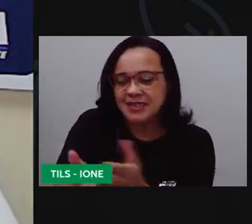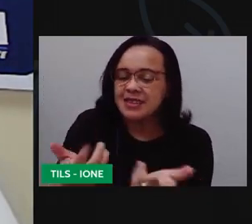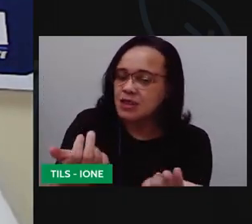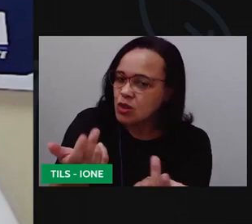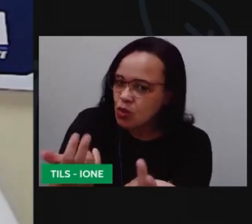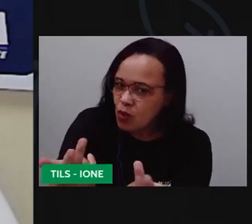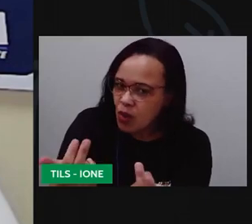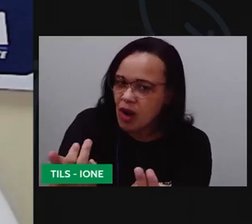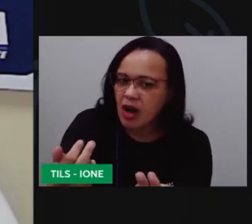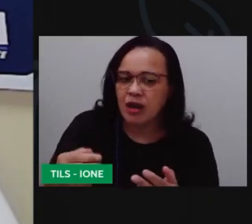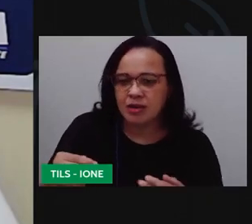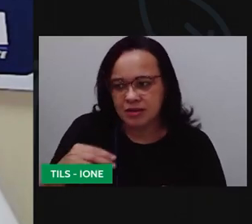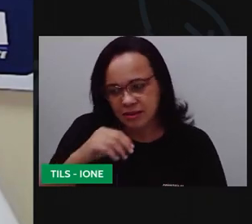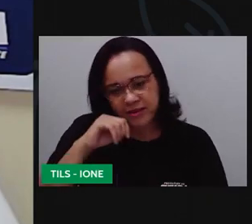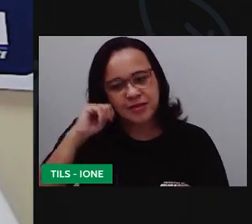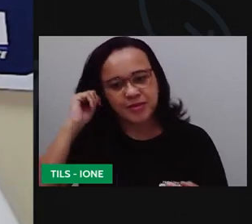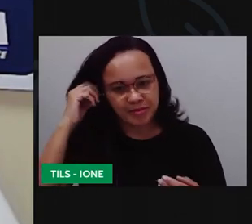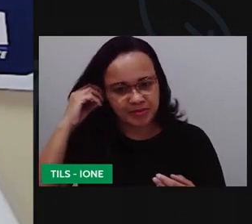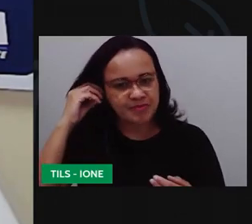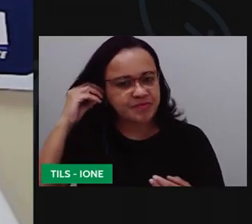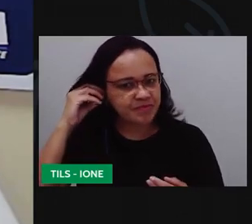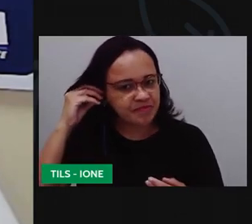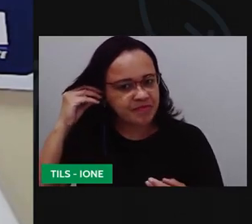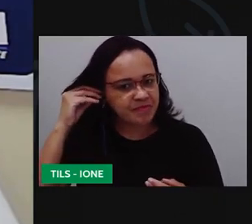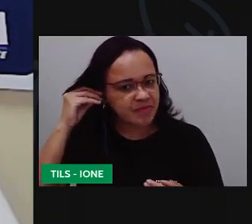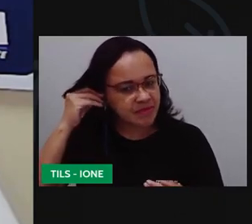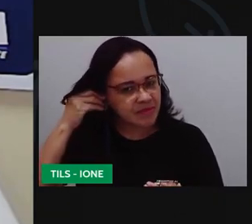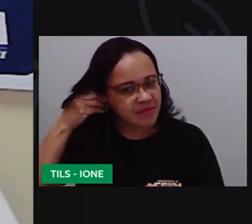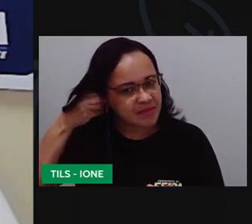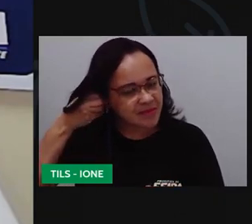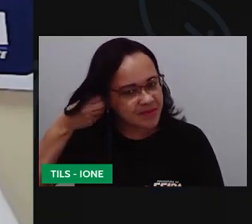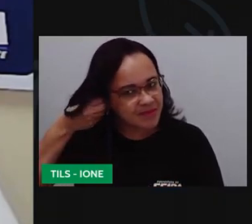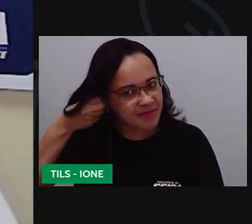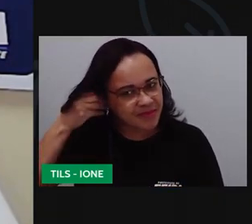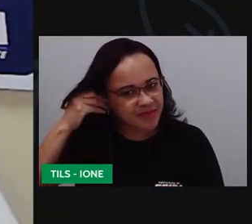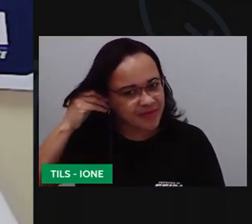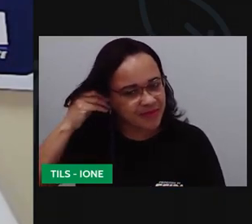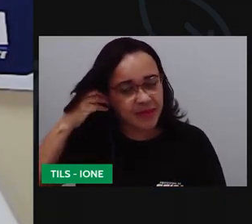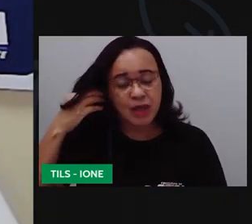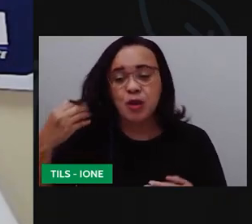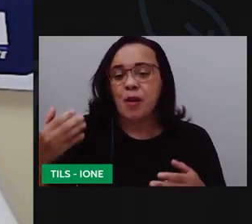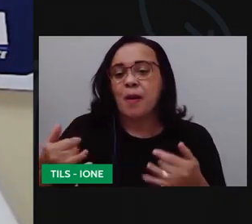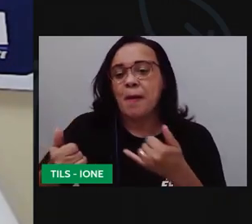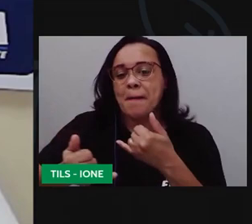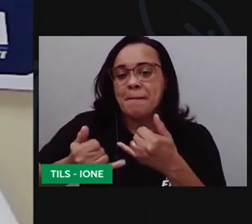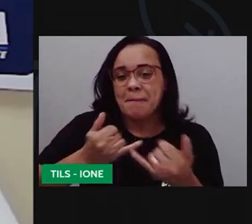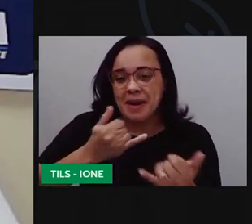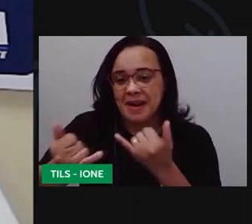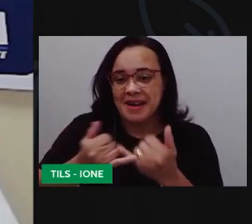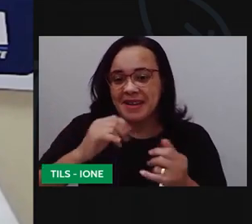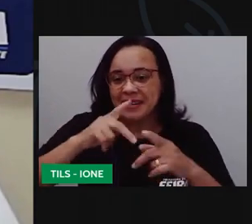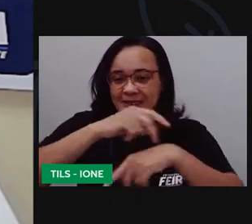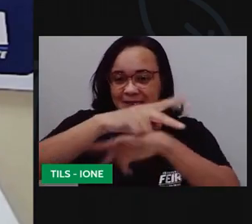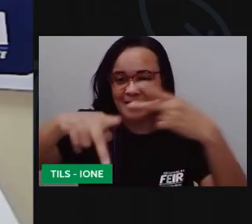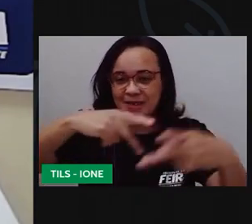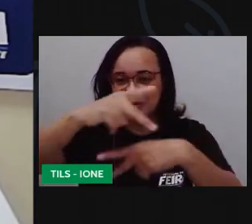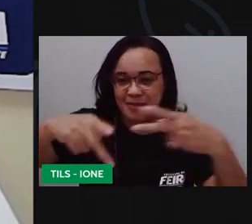dobrei igualzinho presente pra eu não consigo pede ajuda de um adulto ó